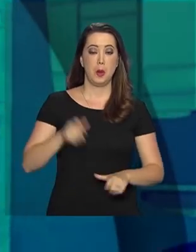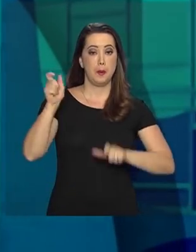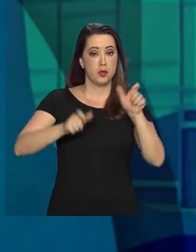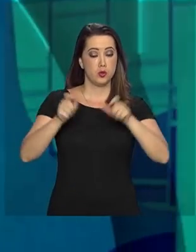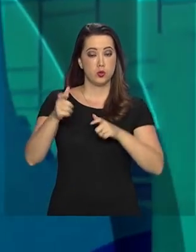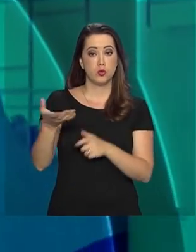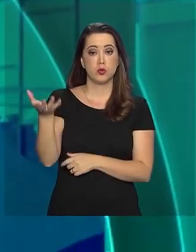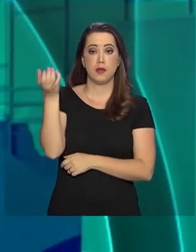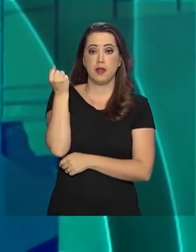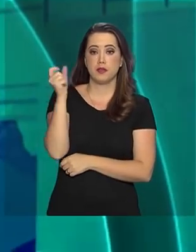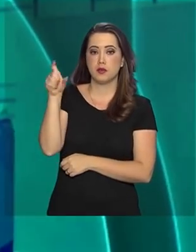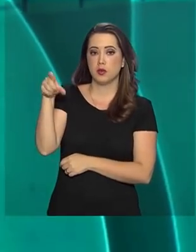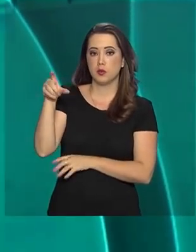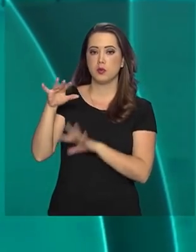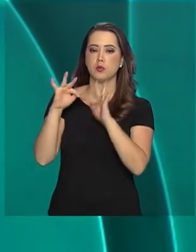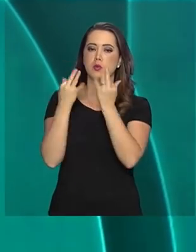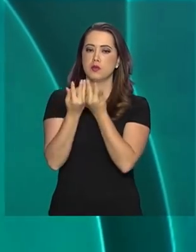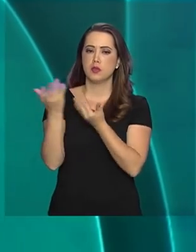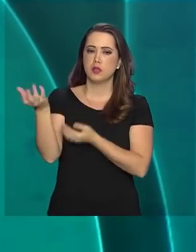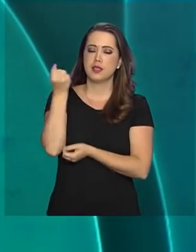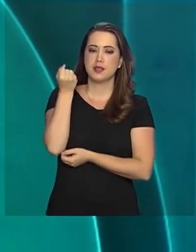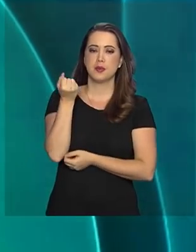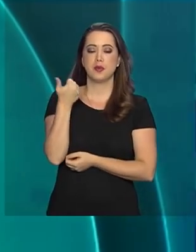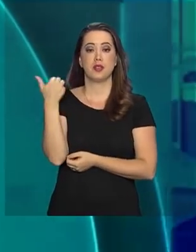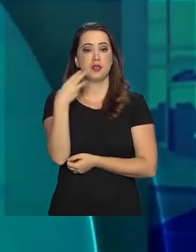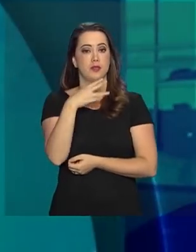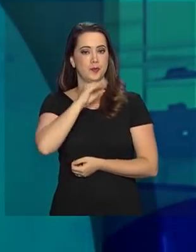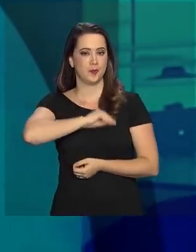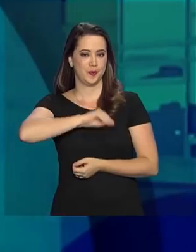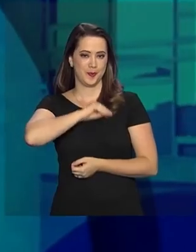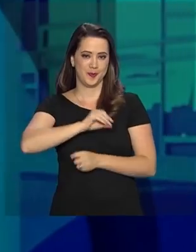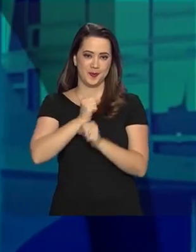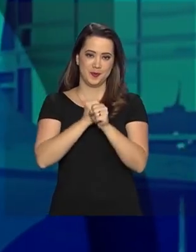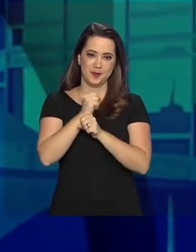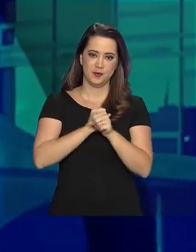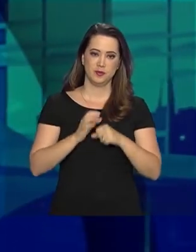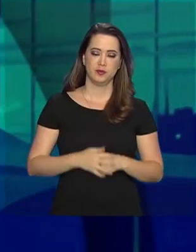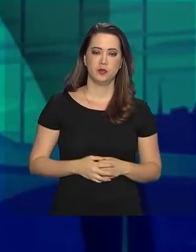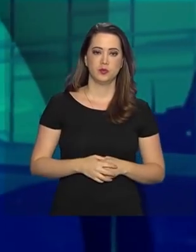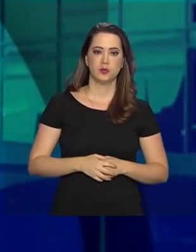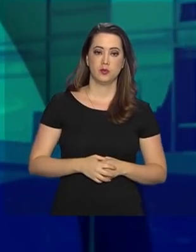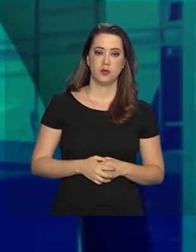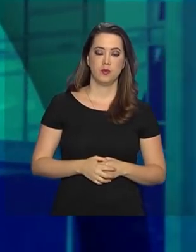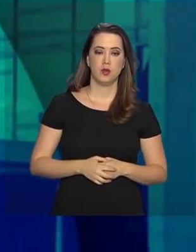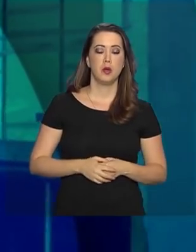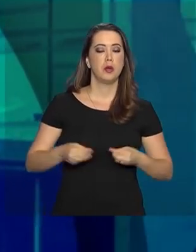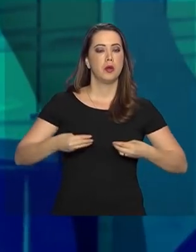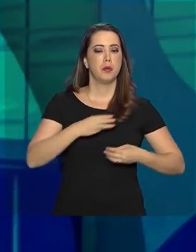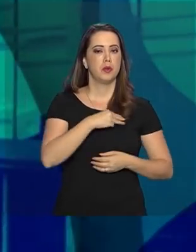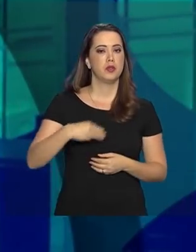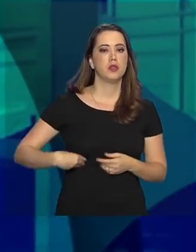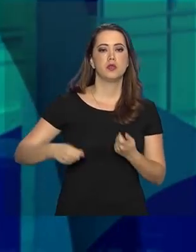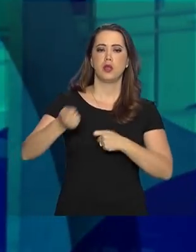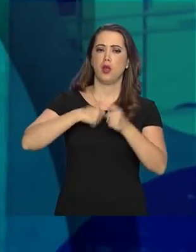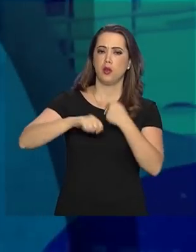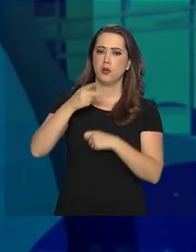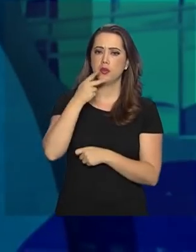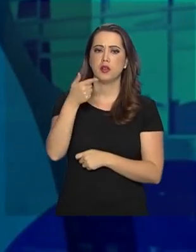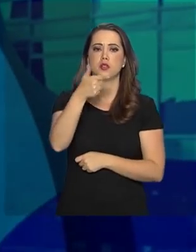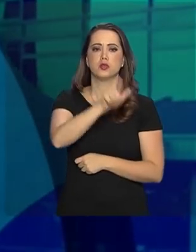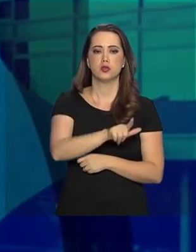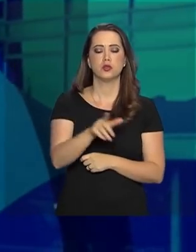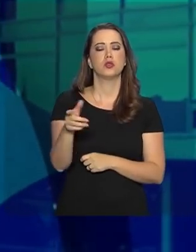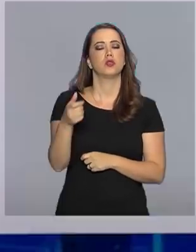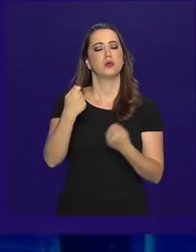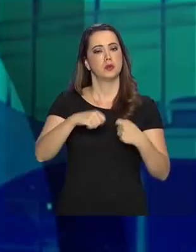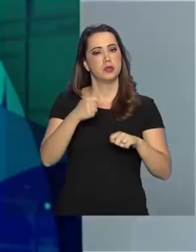Beneficiários do Bolsa Família vão receber 13º salário este ano. Ministro da Economia volta a defender a reforma